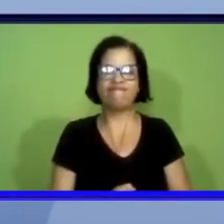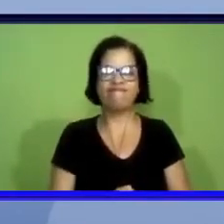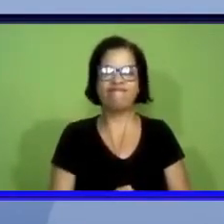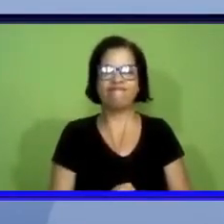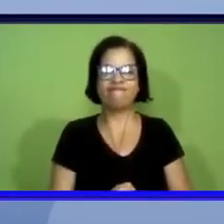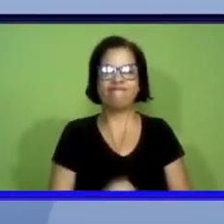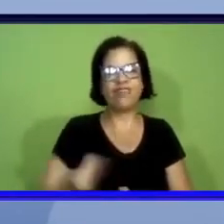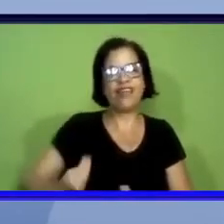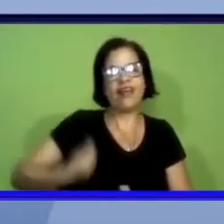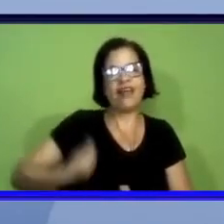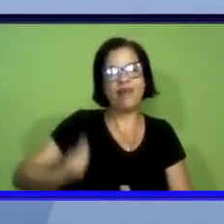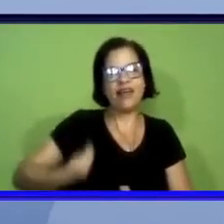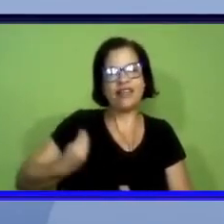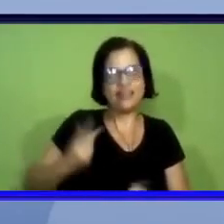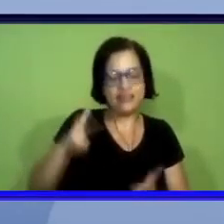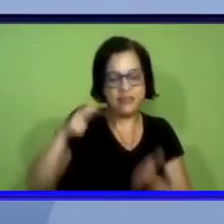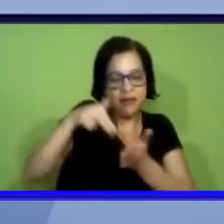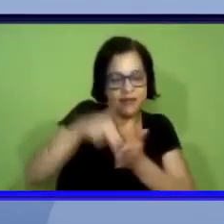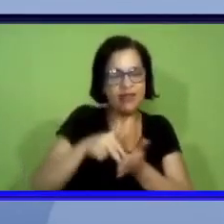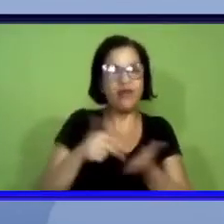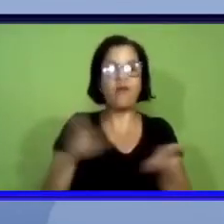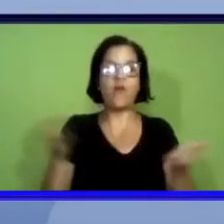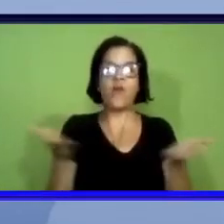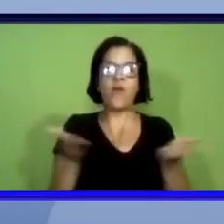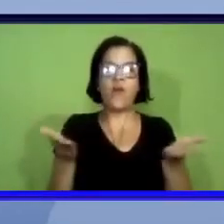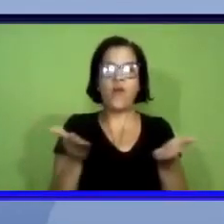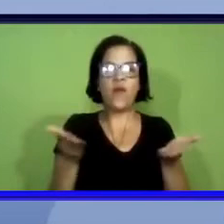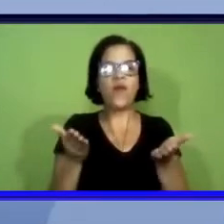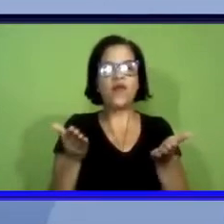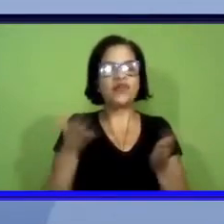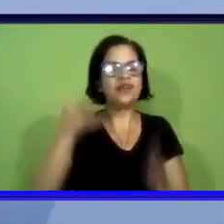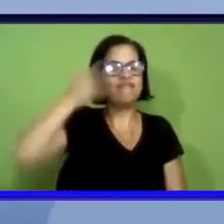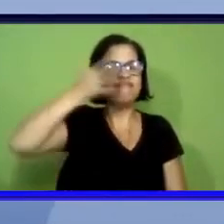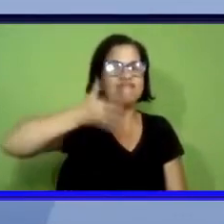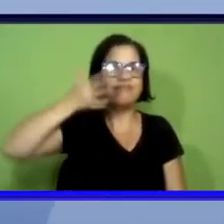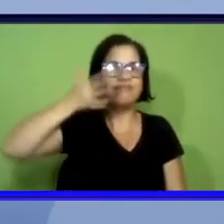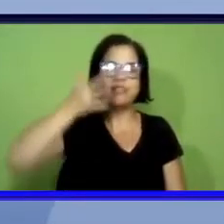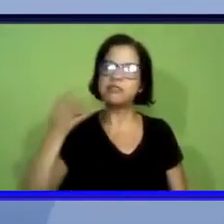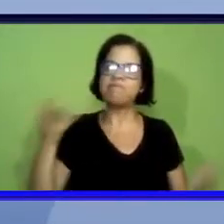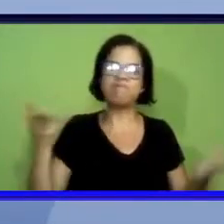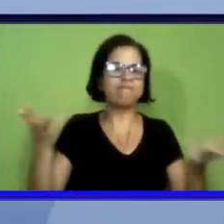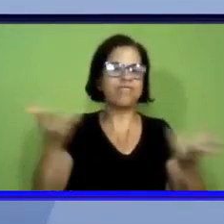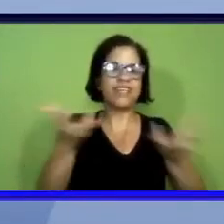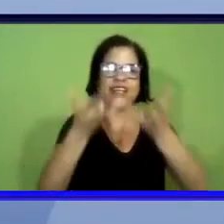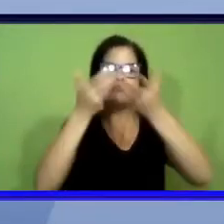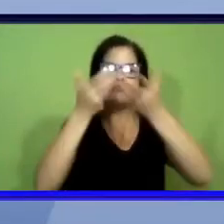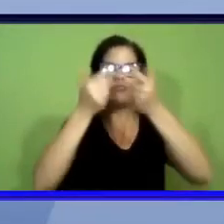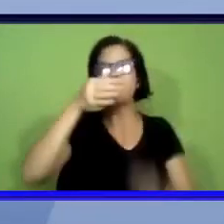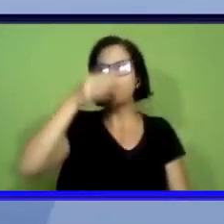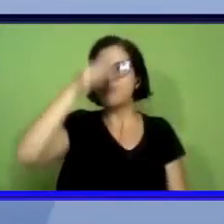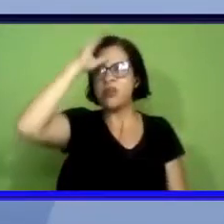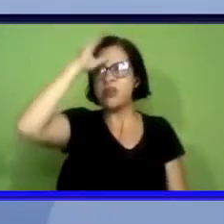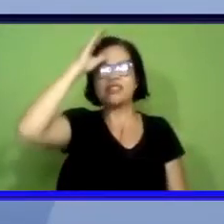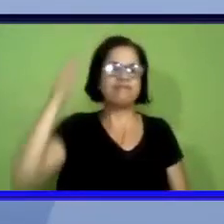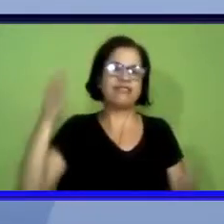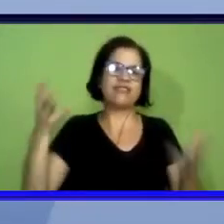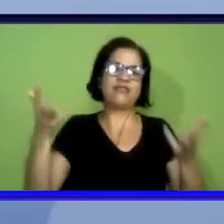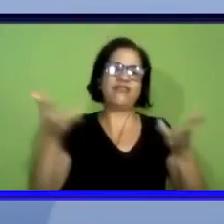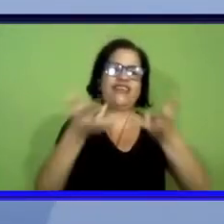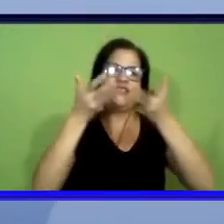disponibilidade por estar aqui por trazer essa palestra incrível conhecimento inimaginável bom